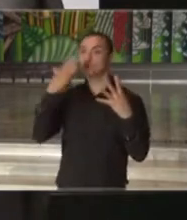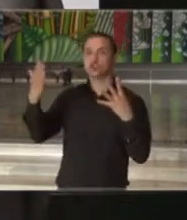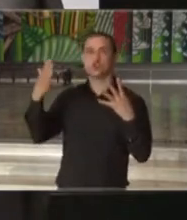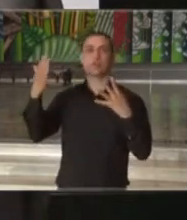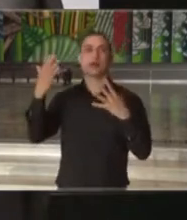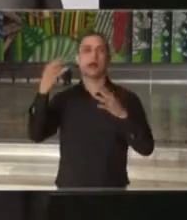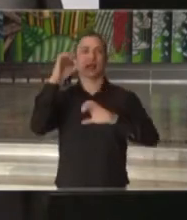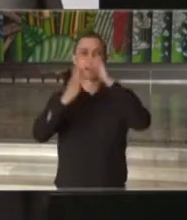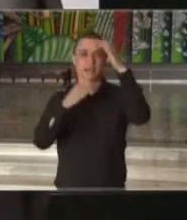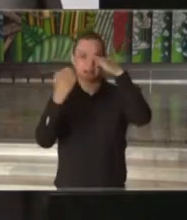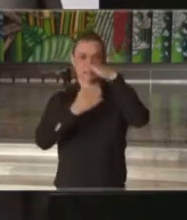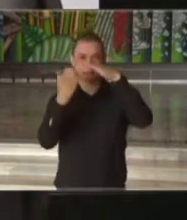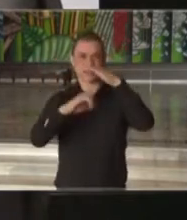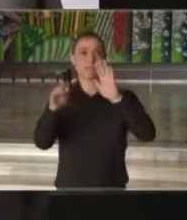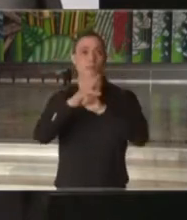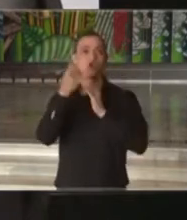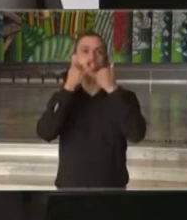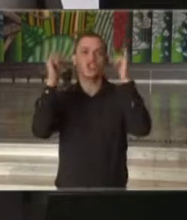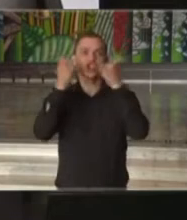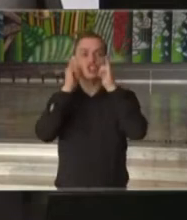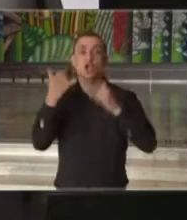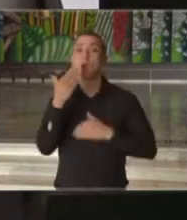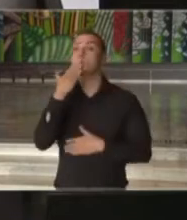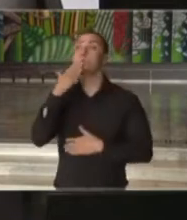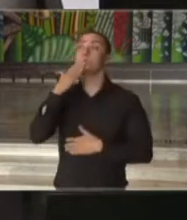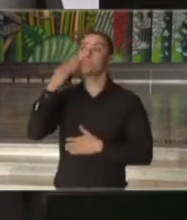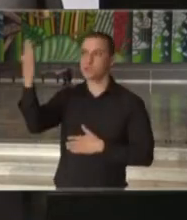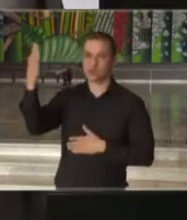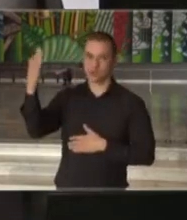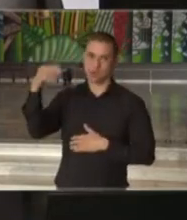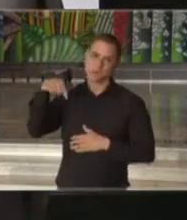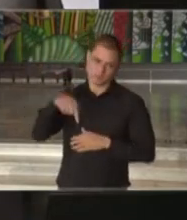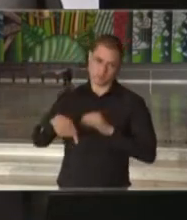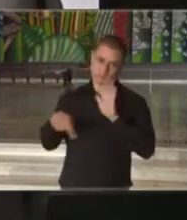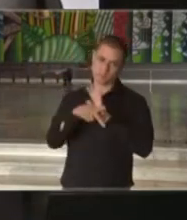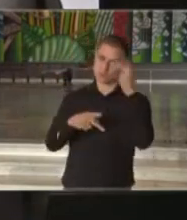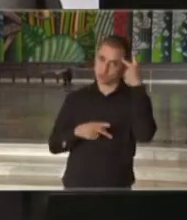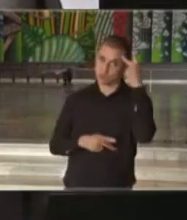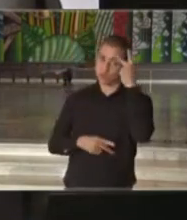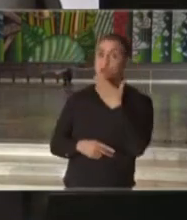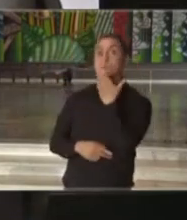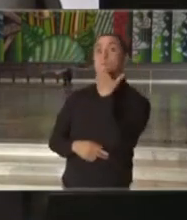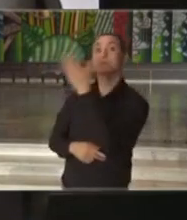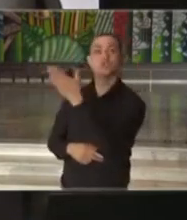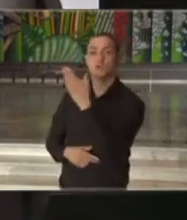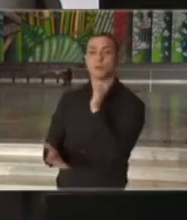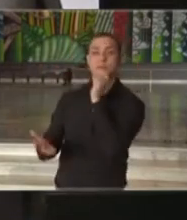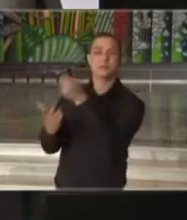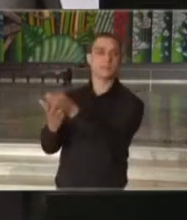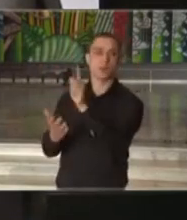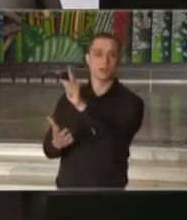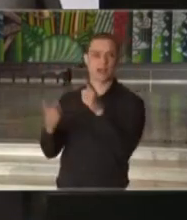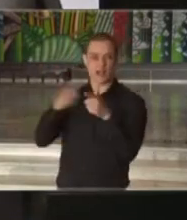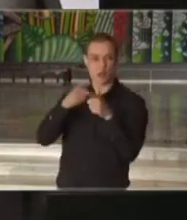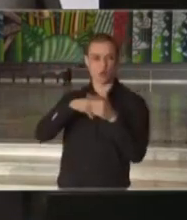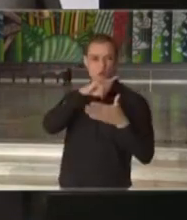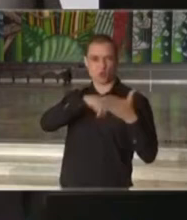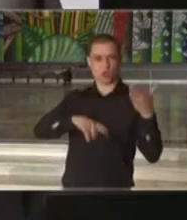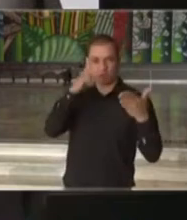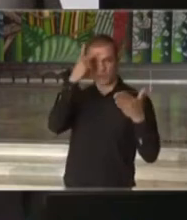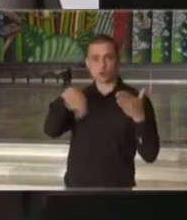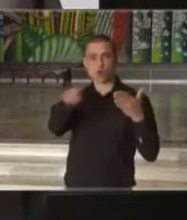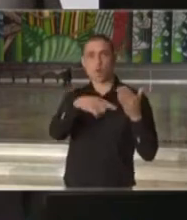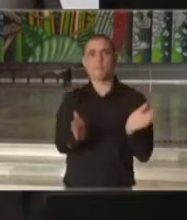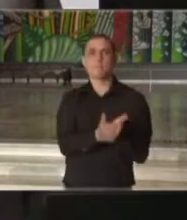energia elétrica a isenção no Estado de São Paulo, evidentemente, a isenção no pagamento de contas de luz para os